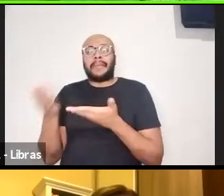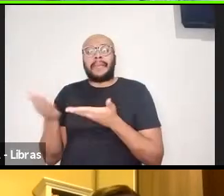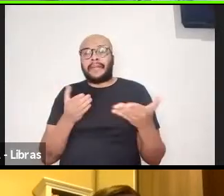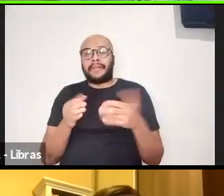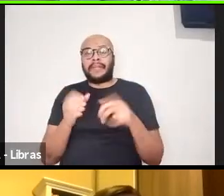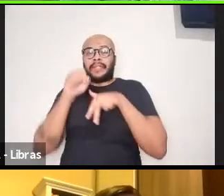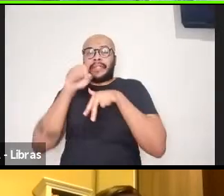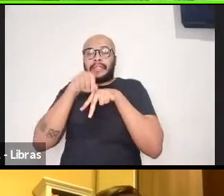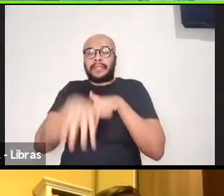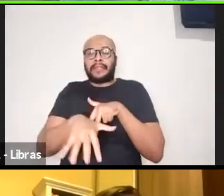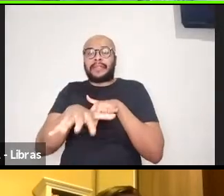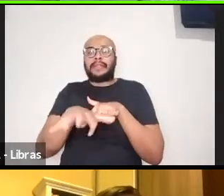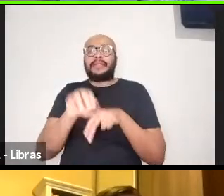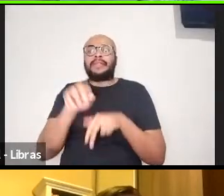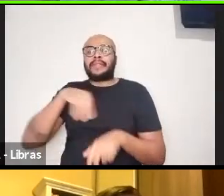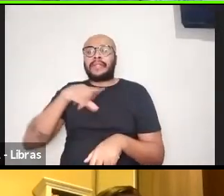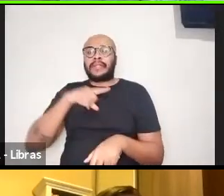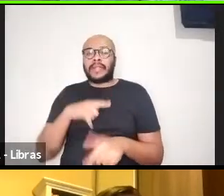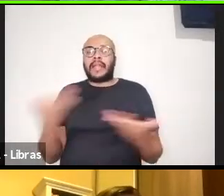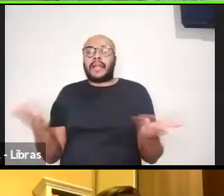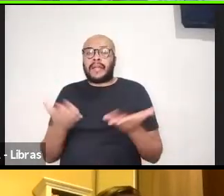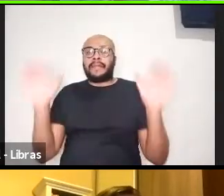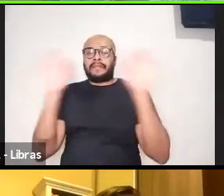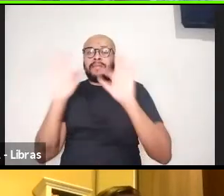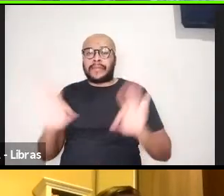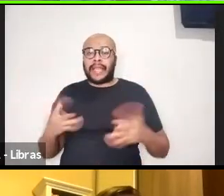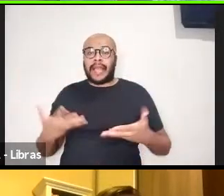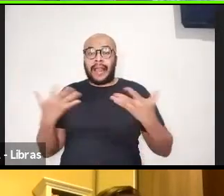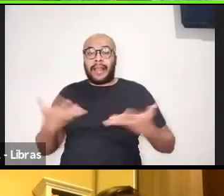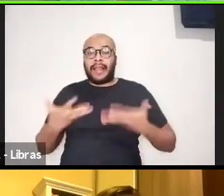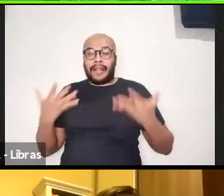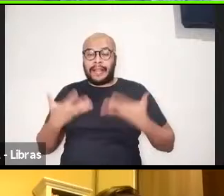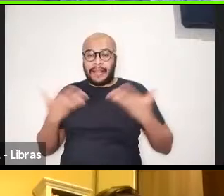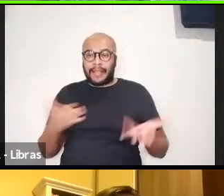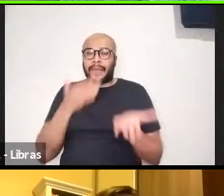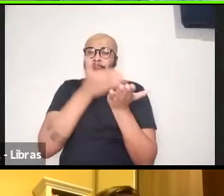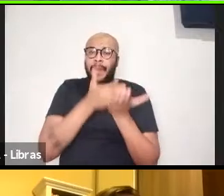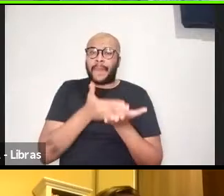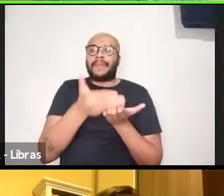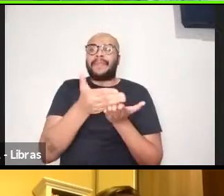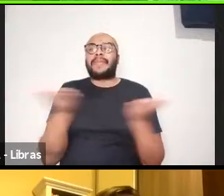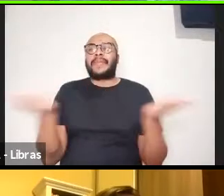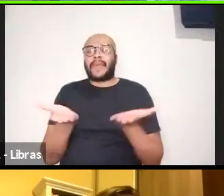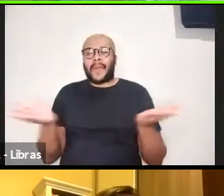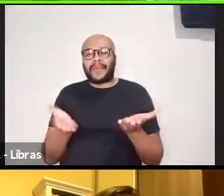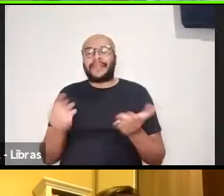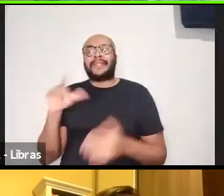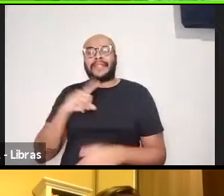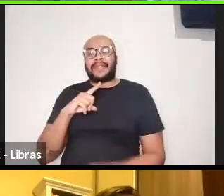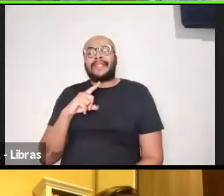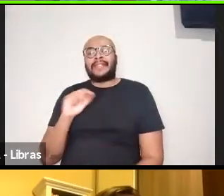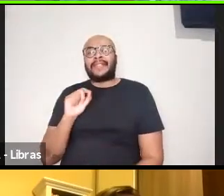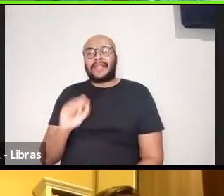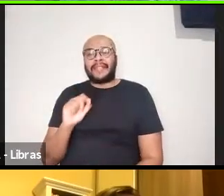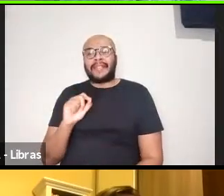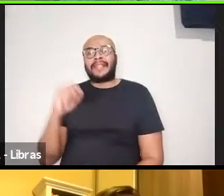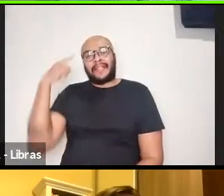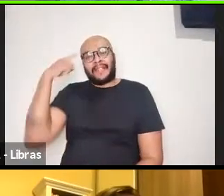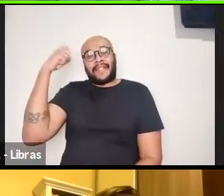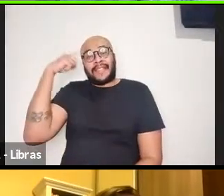com muita alegria que a gente dá início para essa invenção